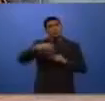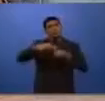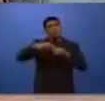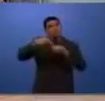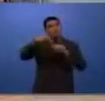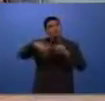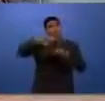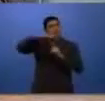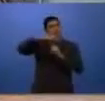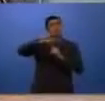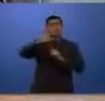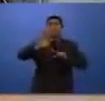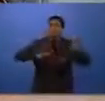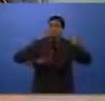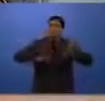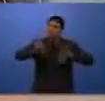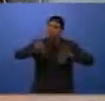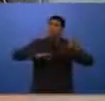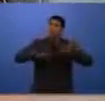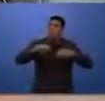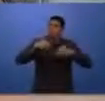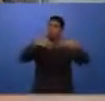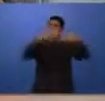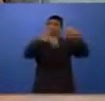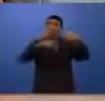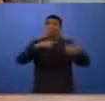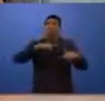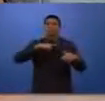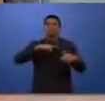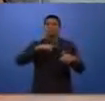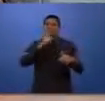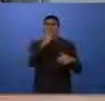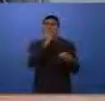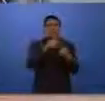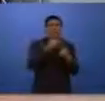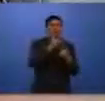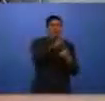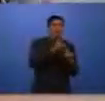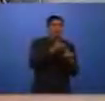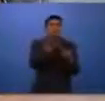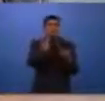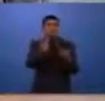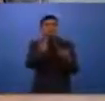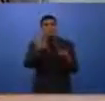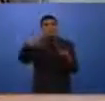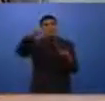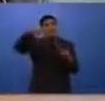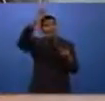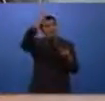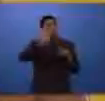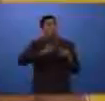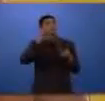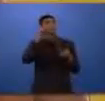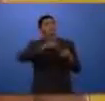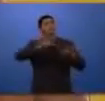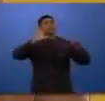do Paraná e contudo existem projetos para que o programa cruze dados, cruze informações com outros serviços de discos